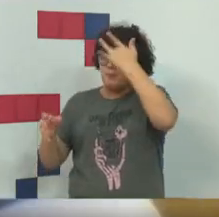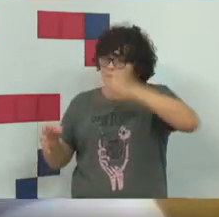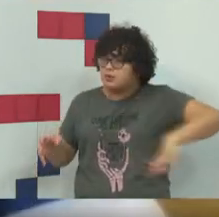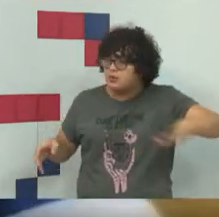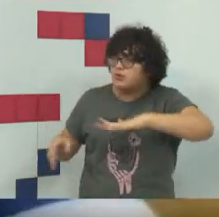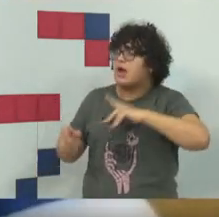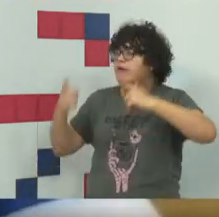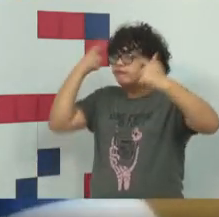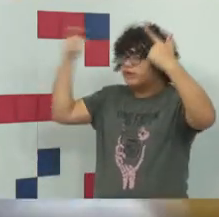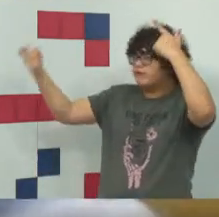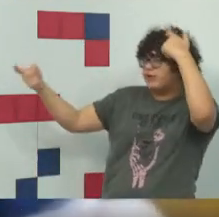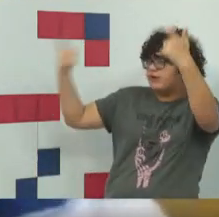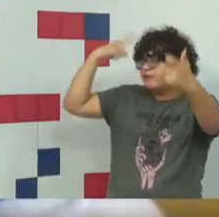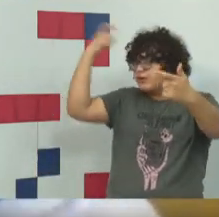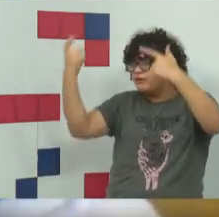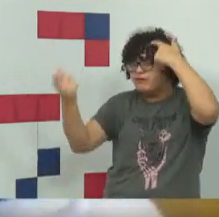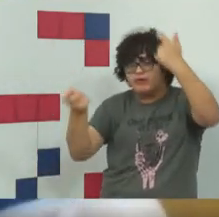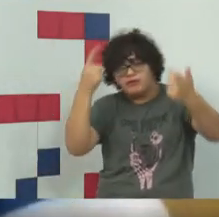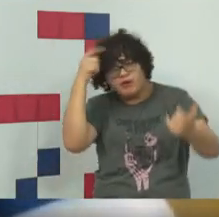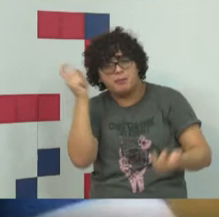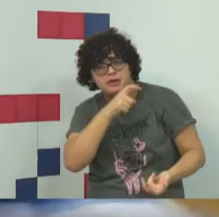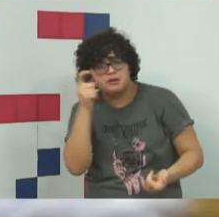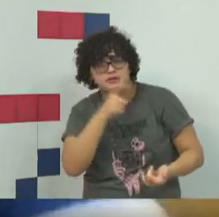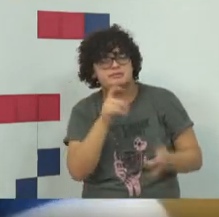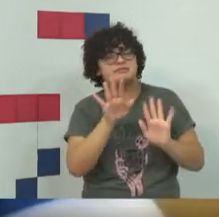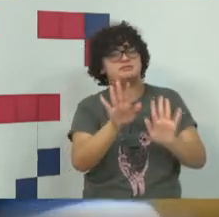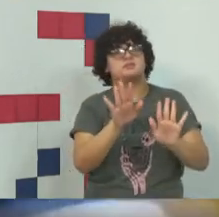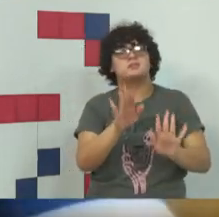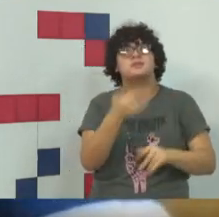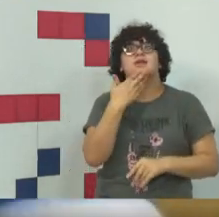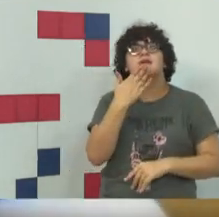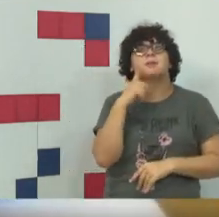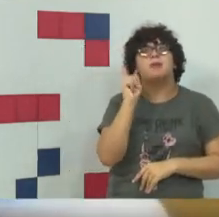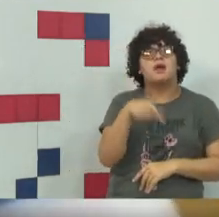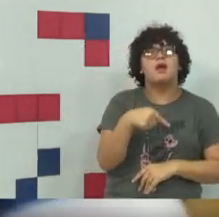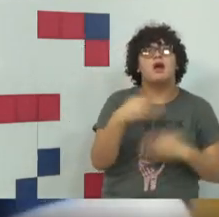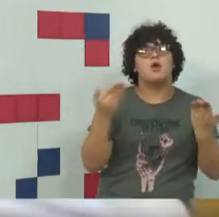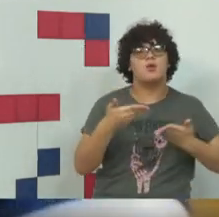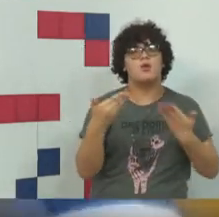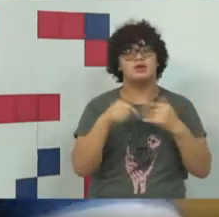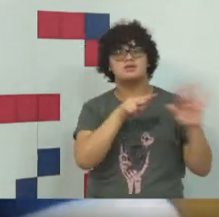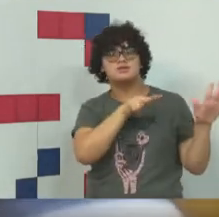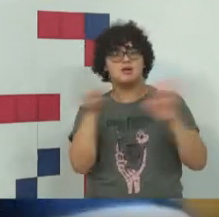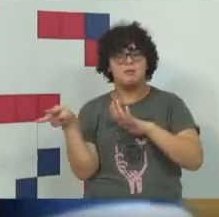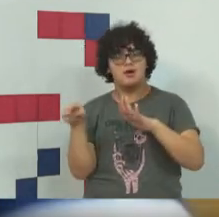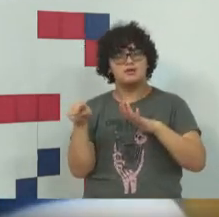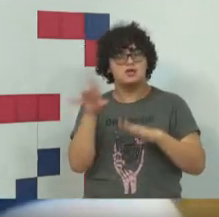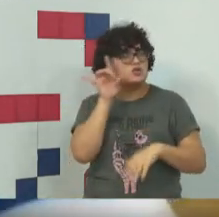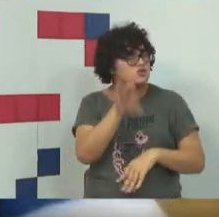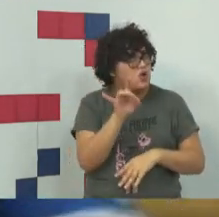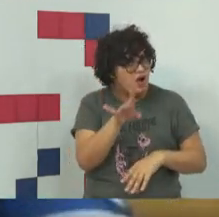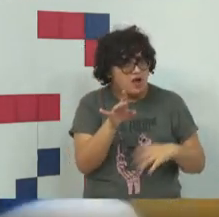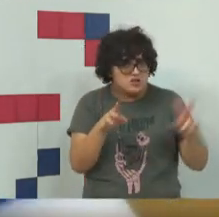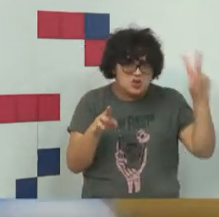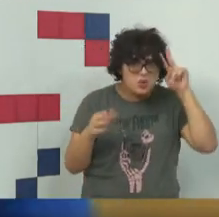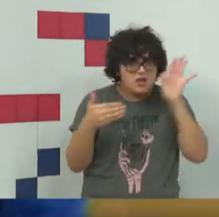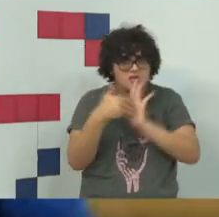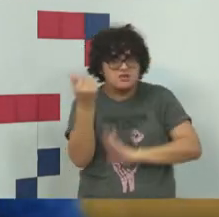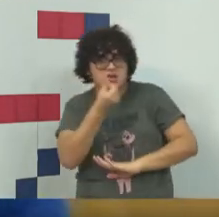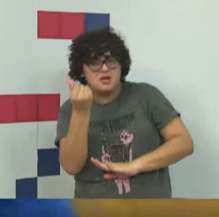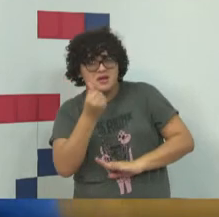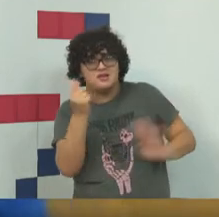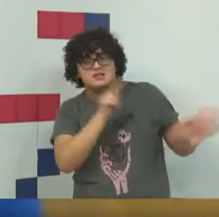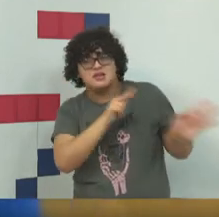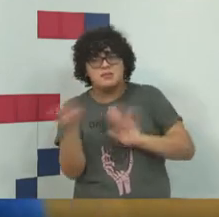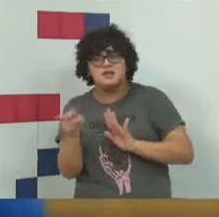e a verdade é essa, essa, essa, assim, só para vocês terem uma ideia, essa semana, só assim, para pegar dados bem recentes,